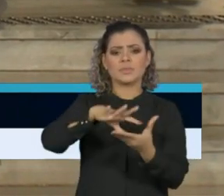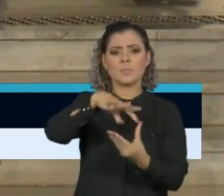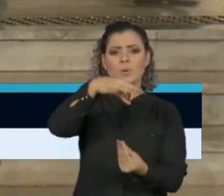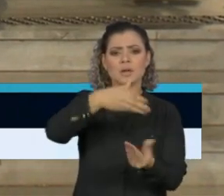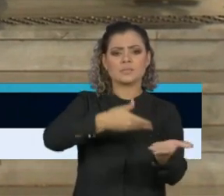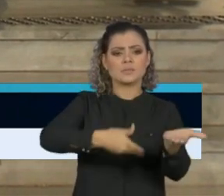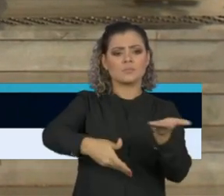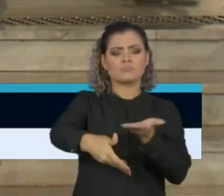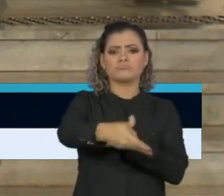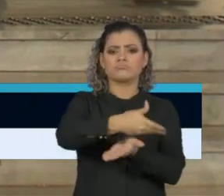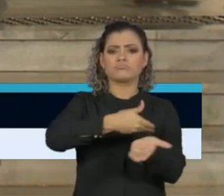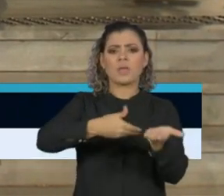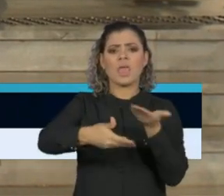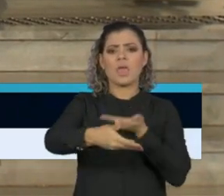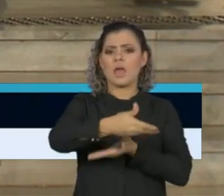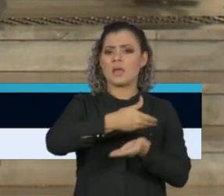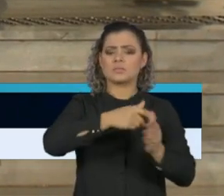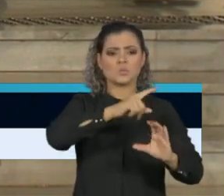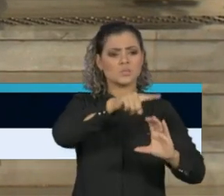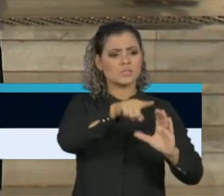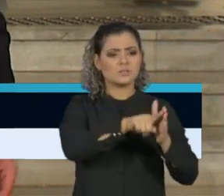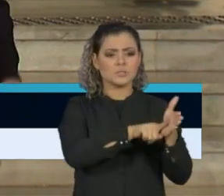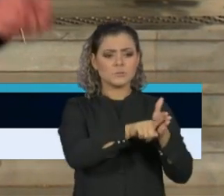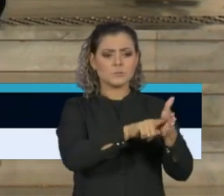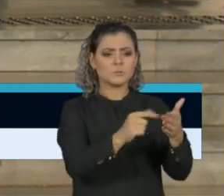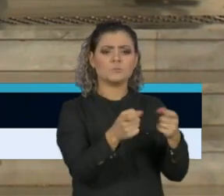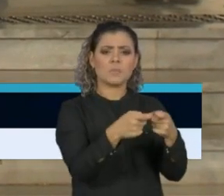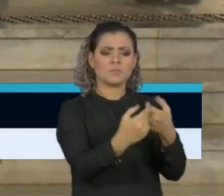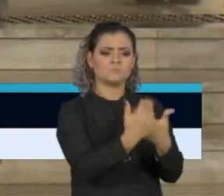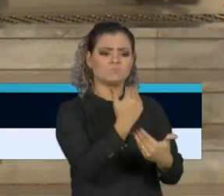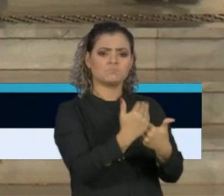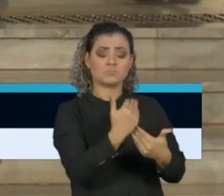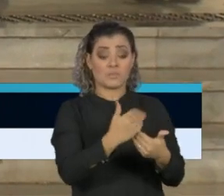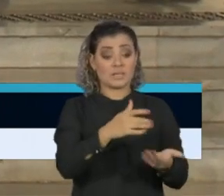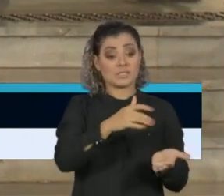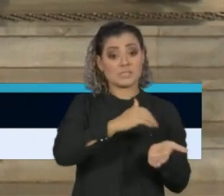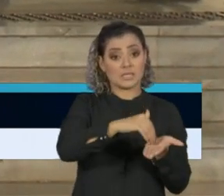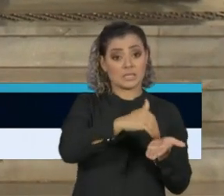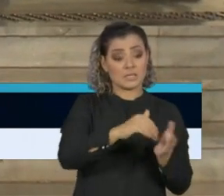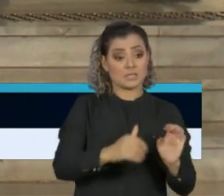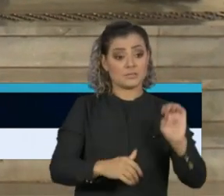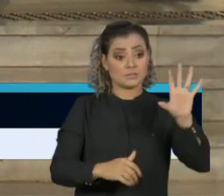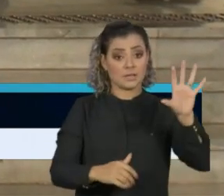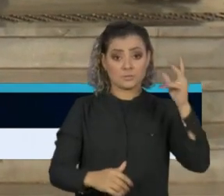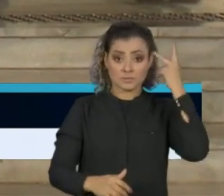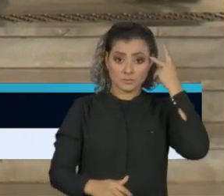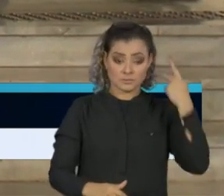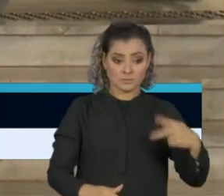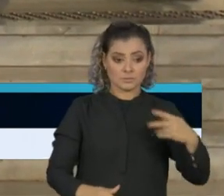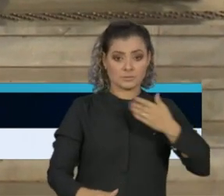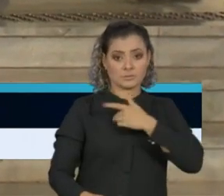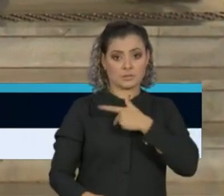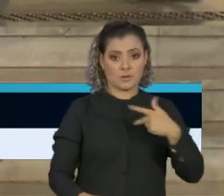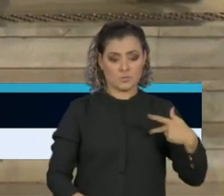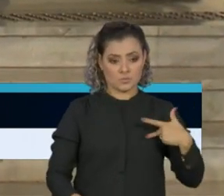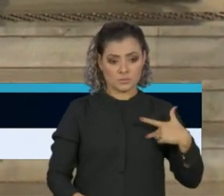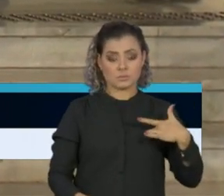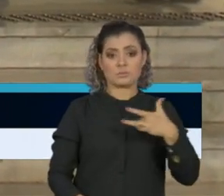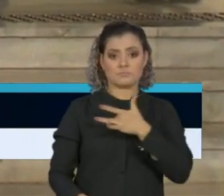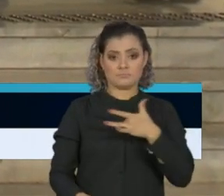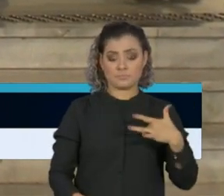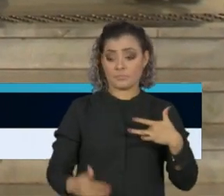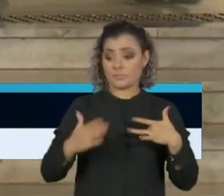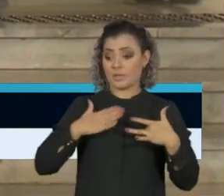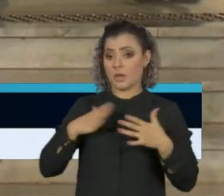relação, a científica relação entre a Secretaria de Estado de Saúde, o centro de contingência que eu